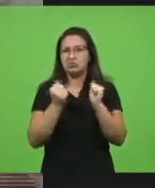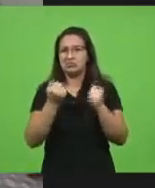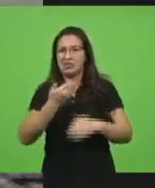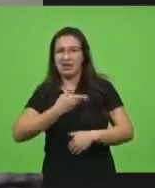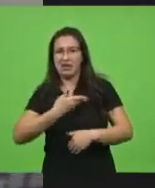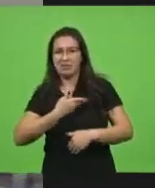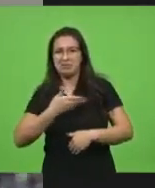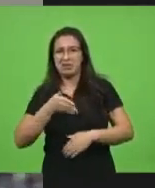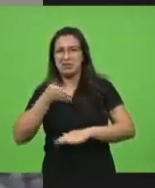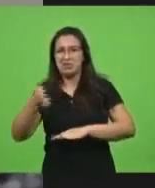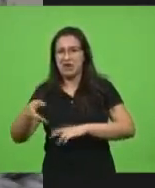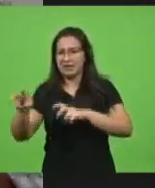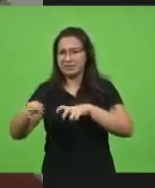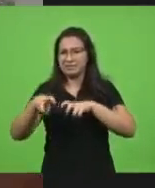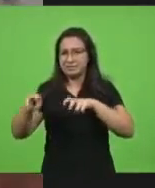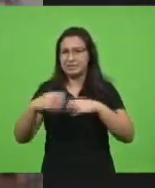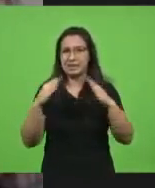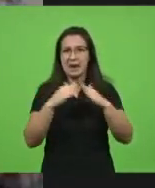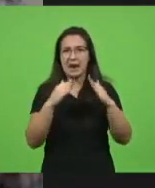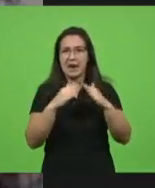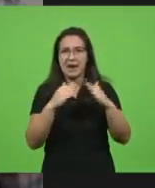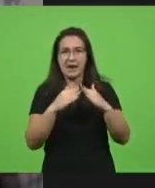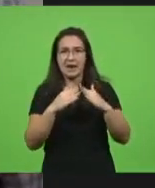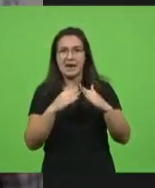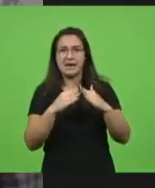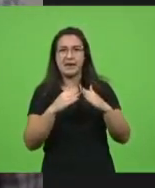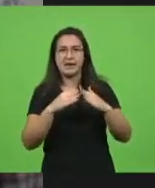o sítio, de ir para a casa de praia, sei lá.